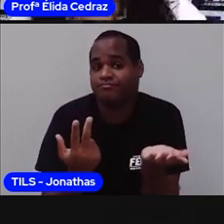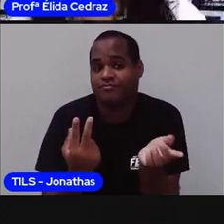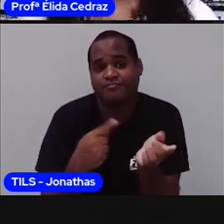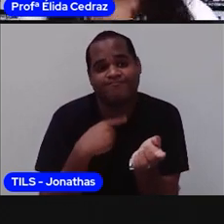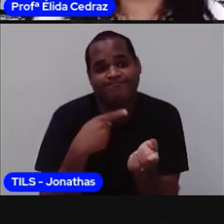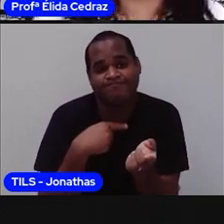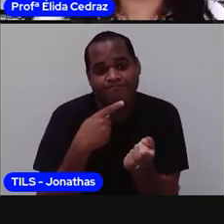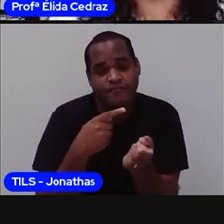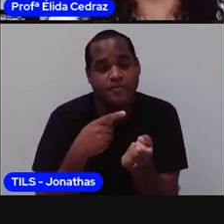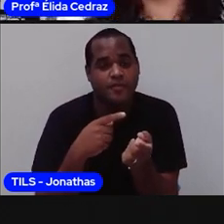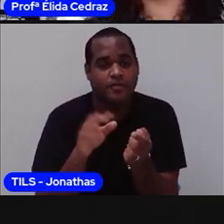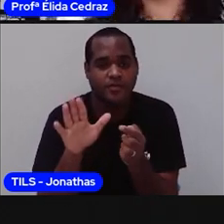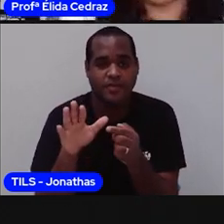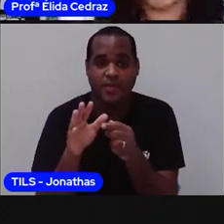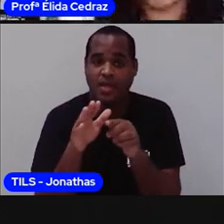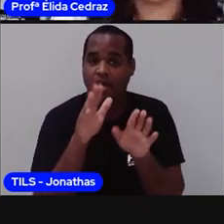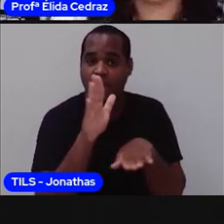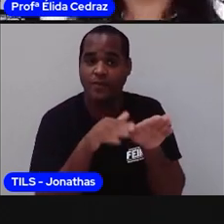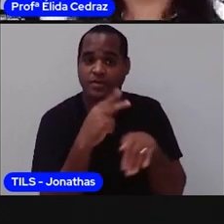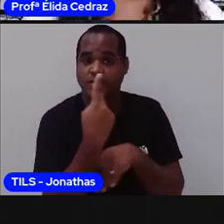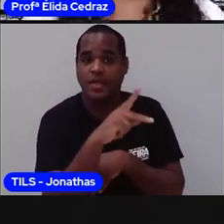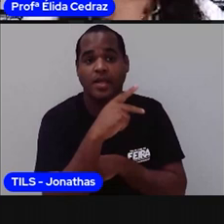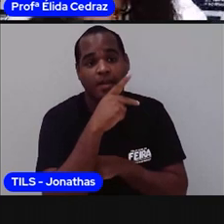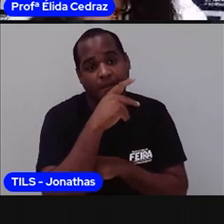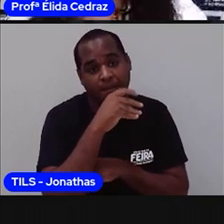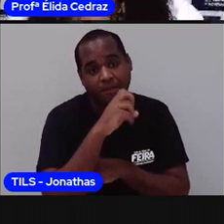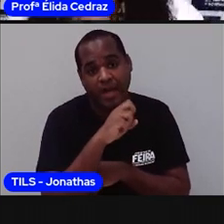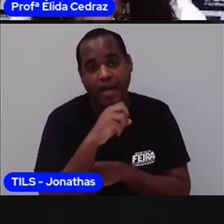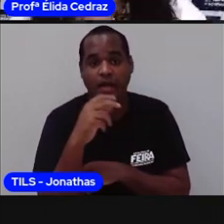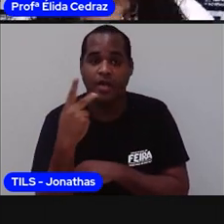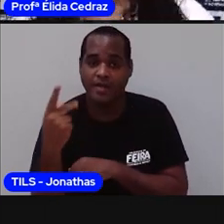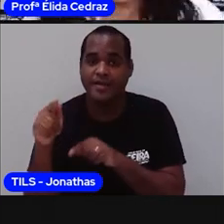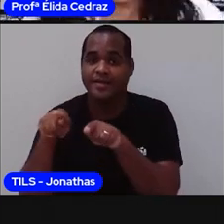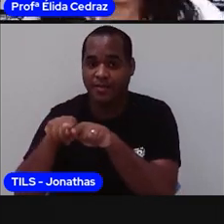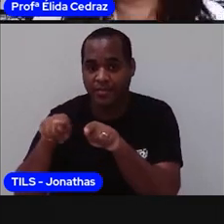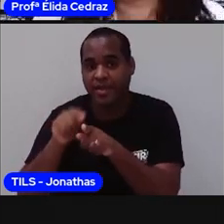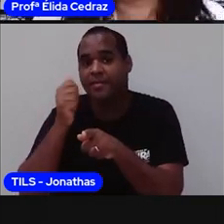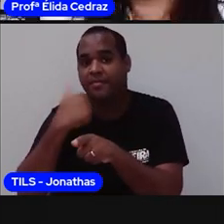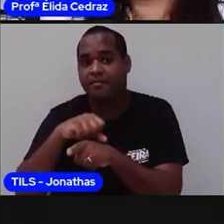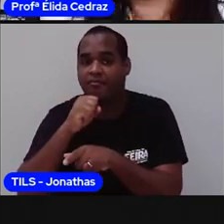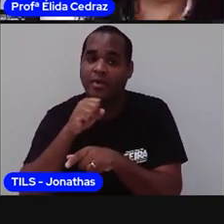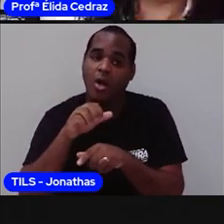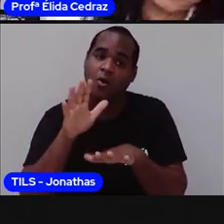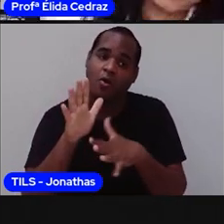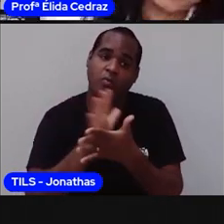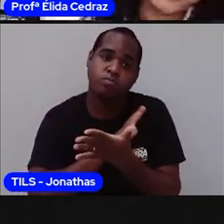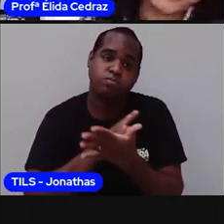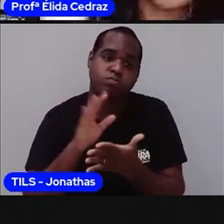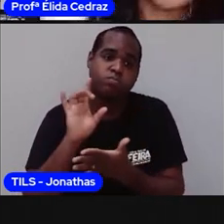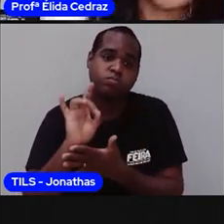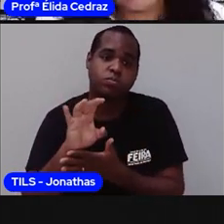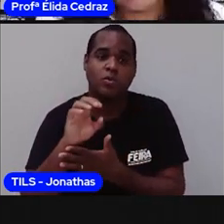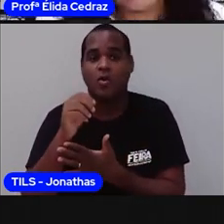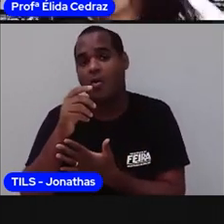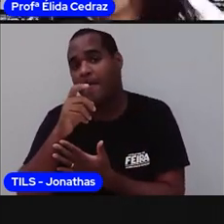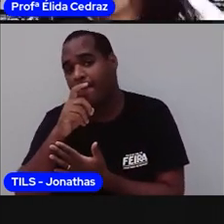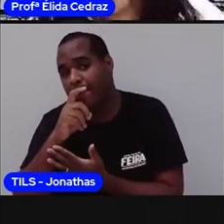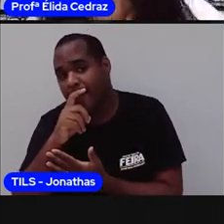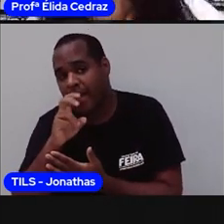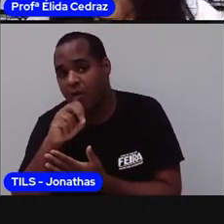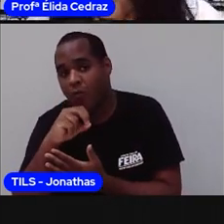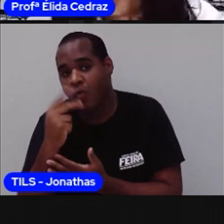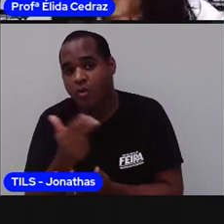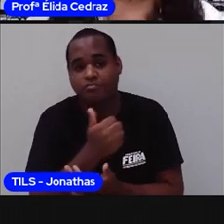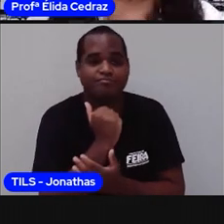Muitos têm a herança do papai e a herança da mamãe. E outros só vão ter da mamãe ou do